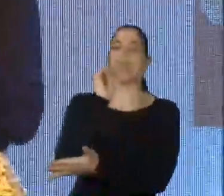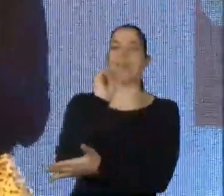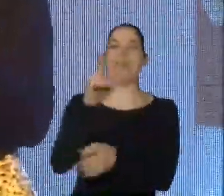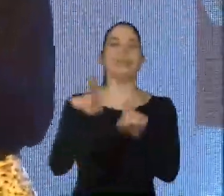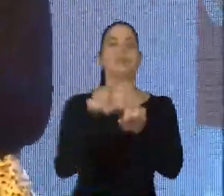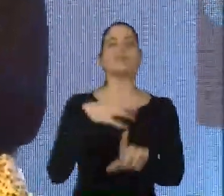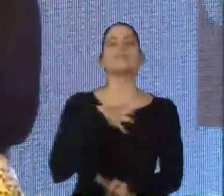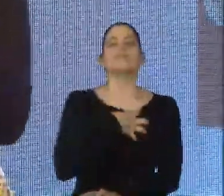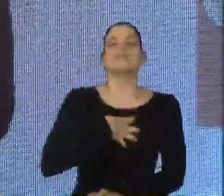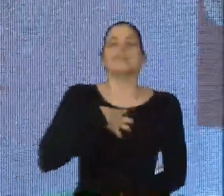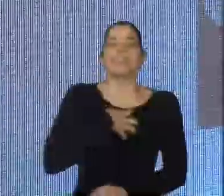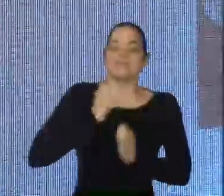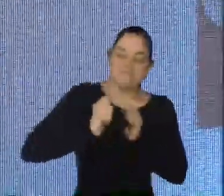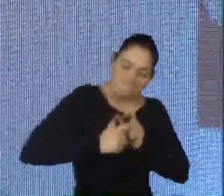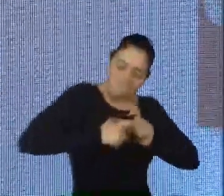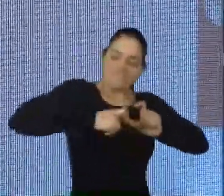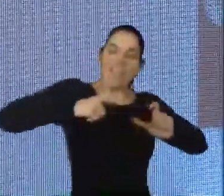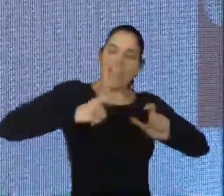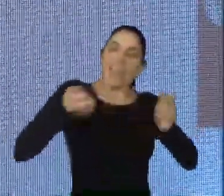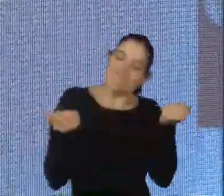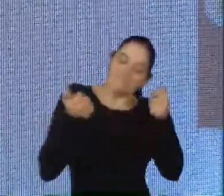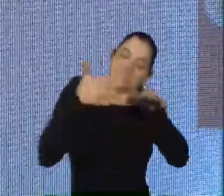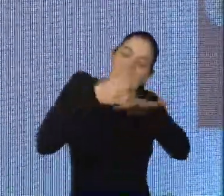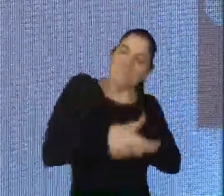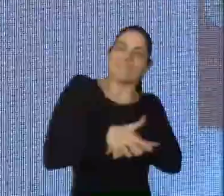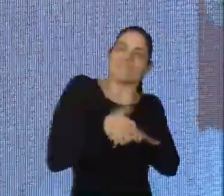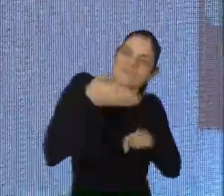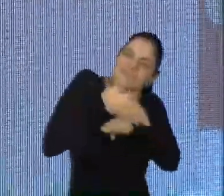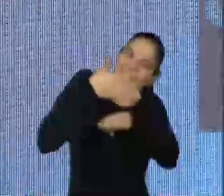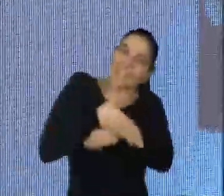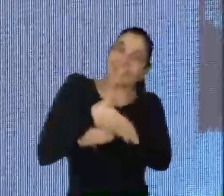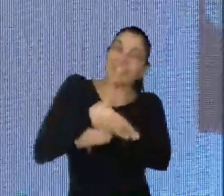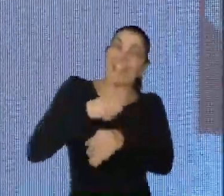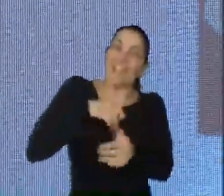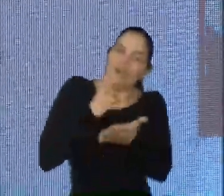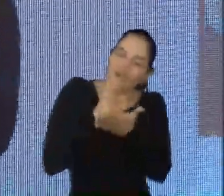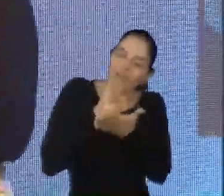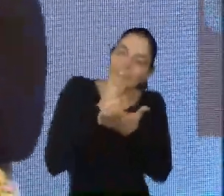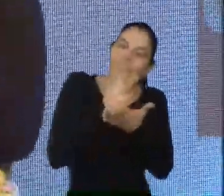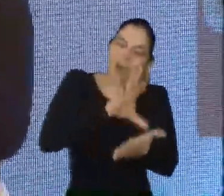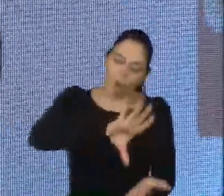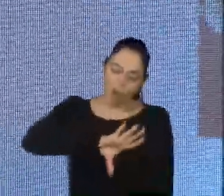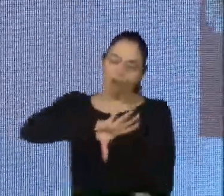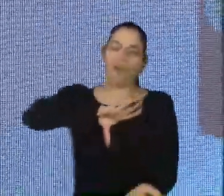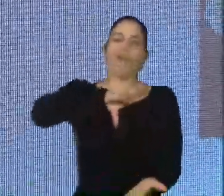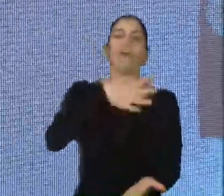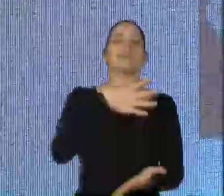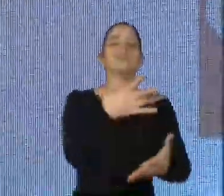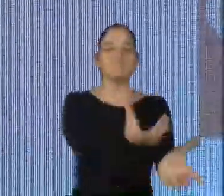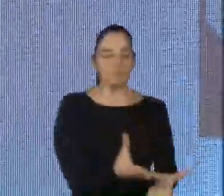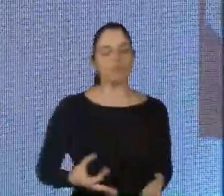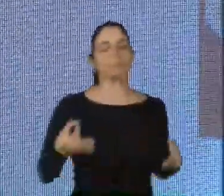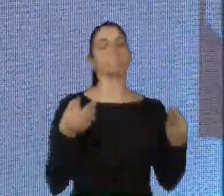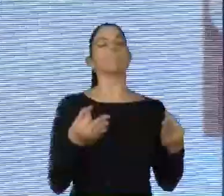sentimento maior de pertencimento. Então a gente tem coragem para ir adiante. E a meditação, além de tudo que já